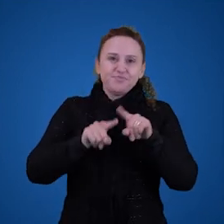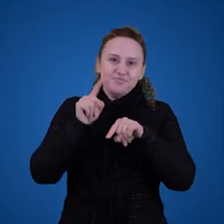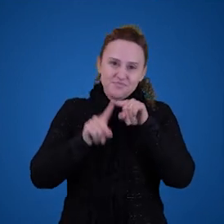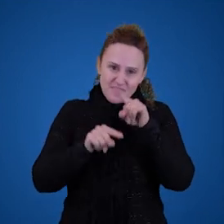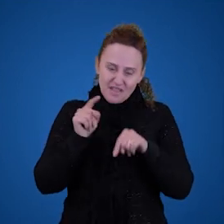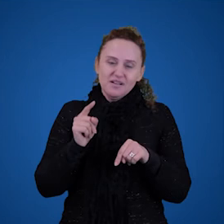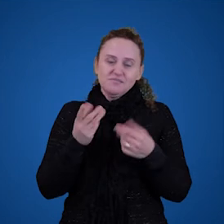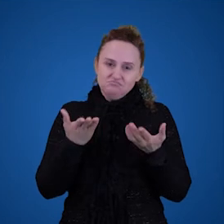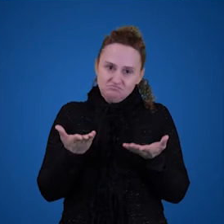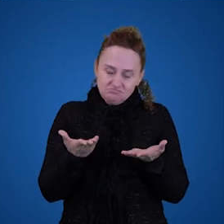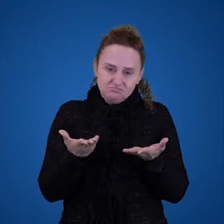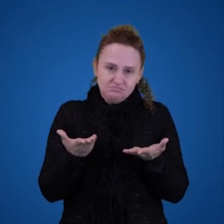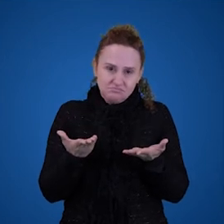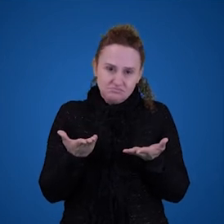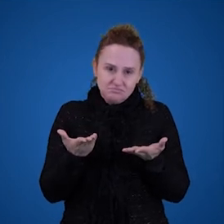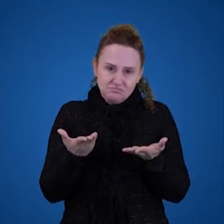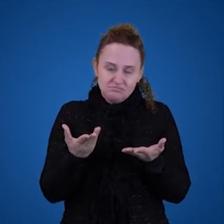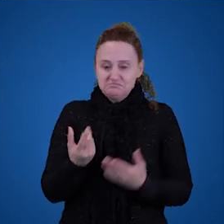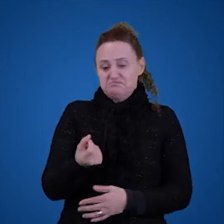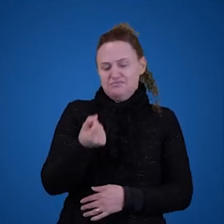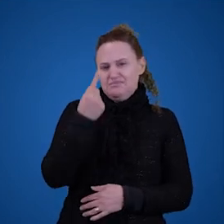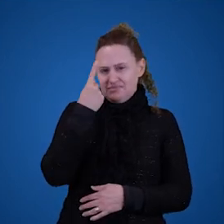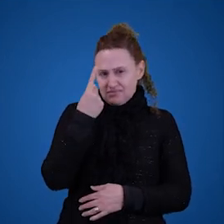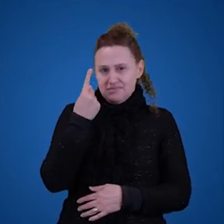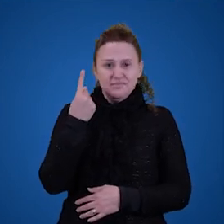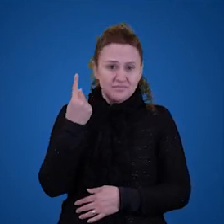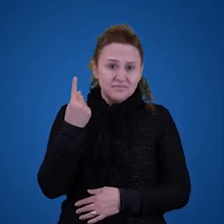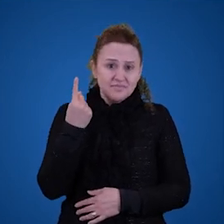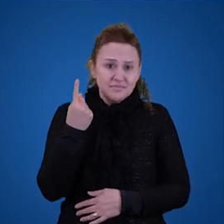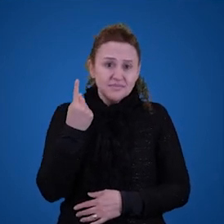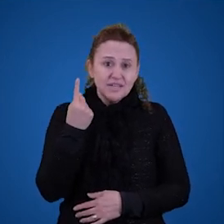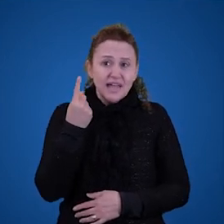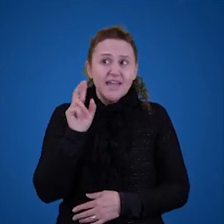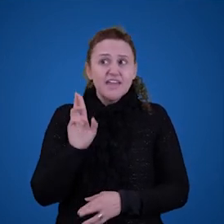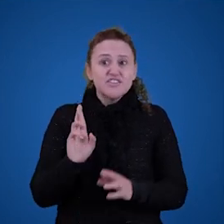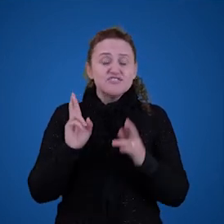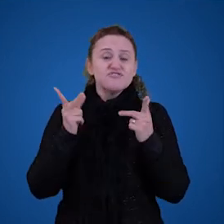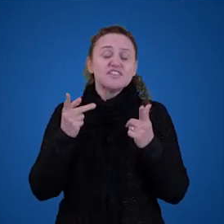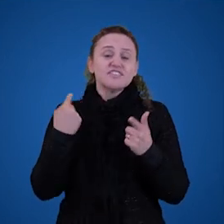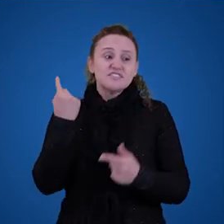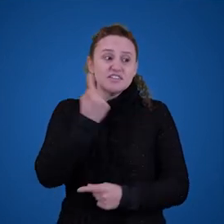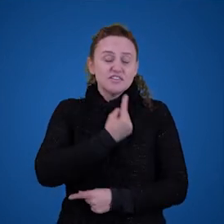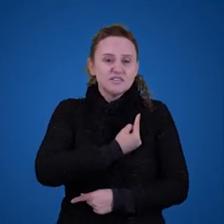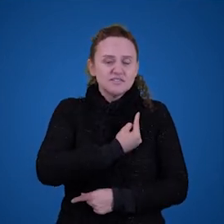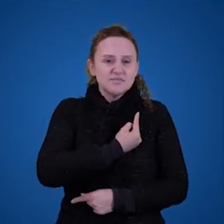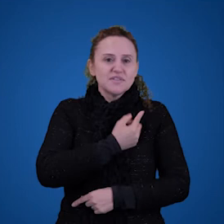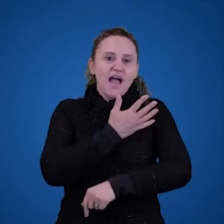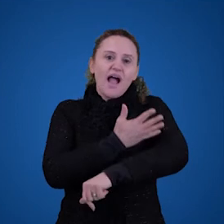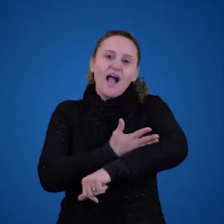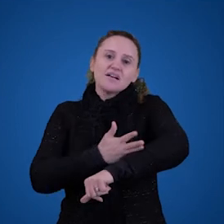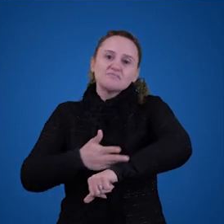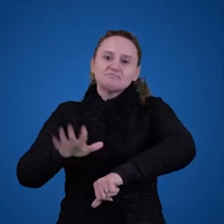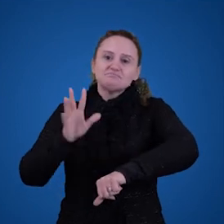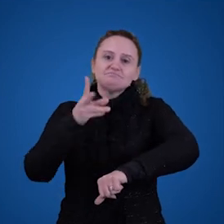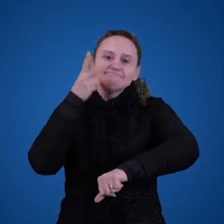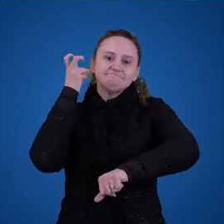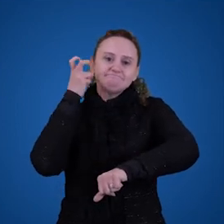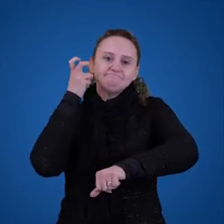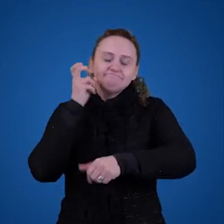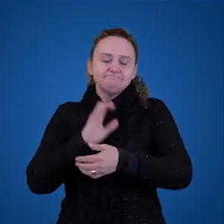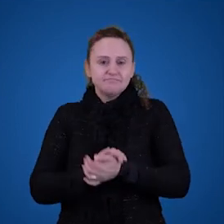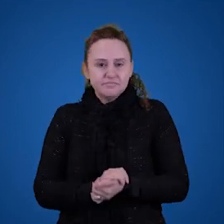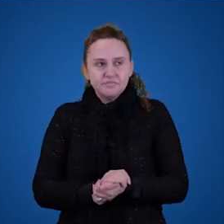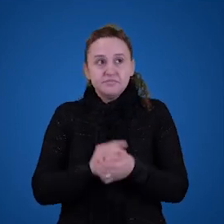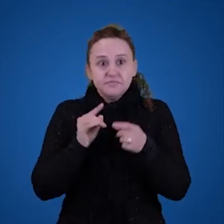de certa maneira estranha, que não é a maneira que nós estamos acostumados a ver. A segunda hipótese de que o nome não teria